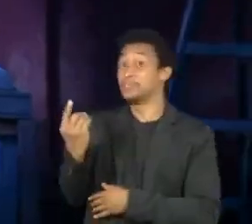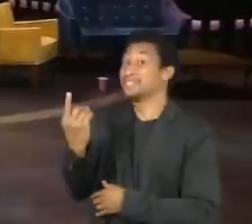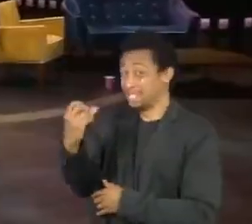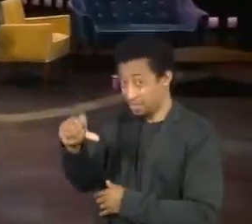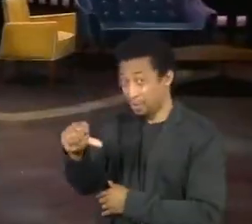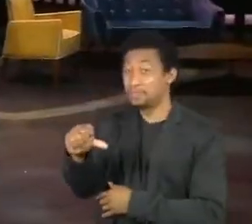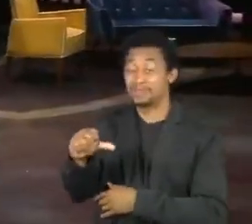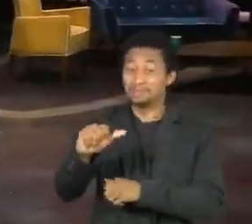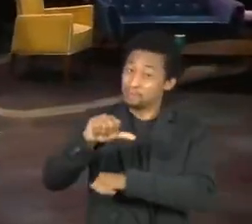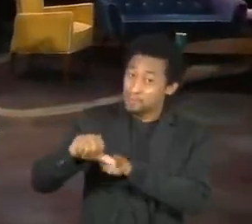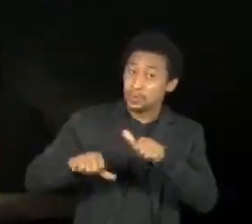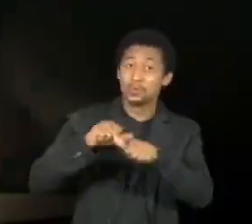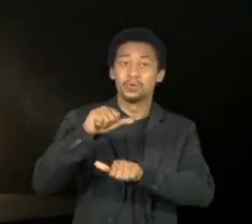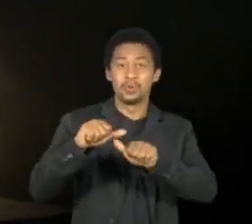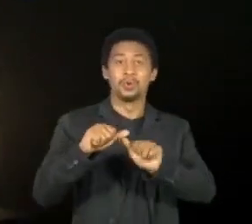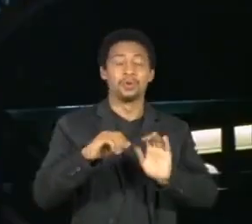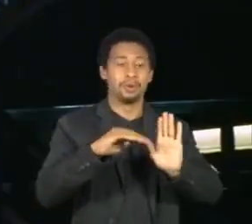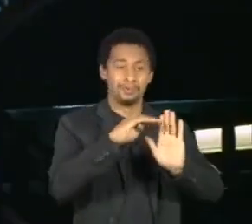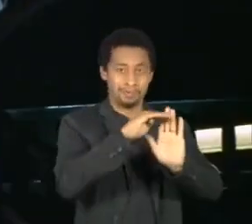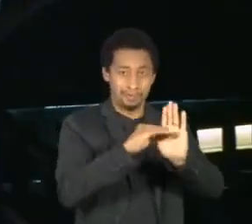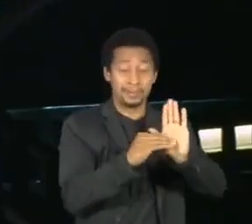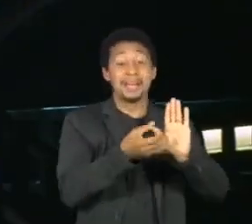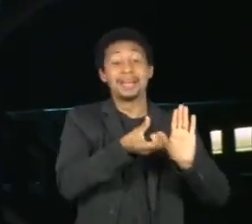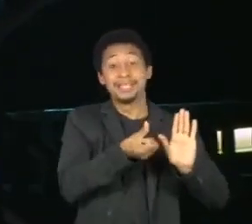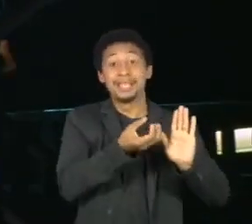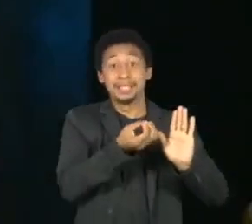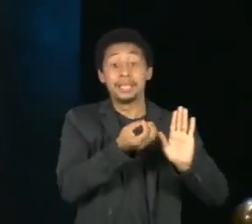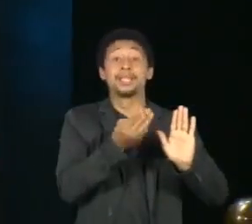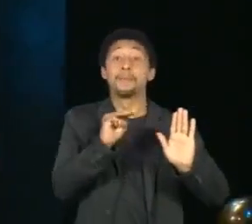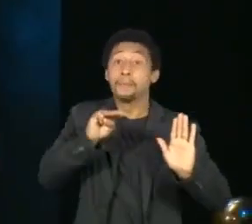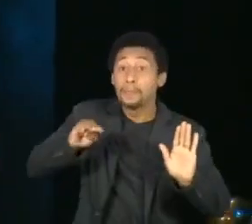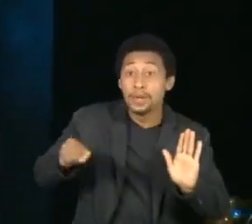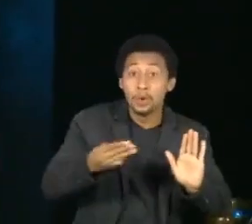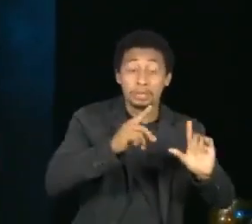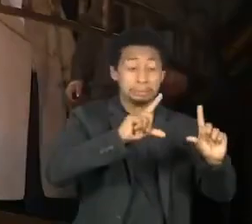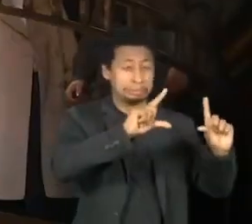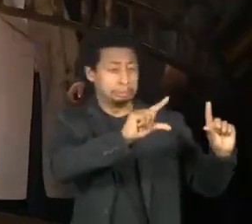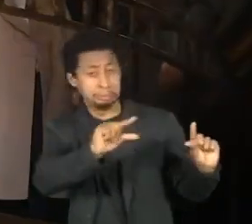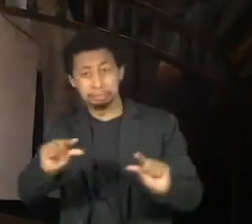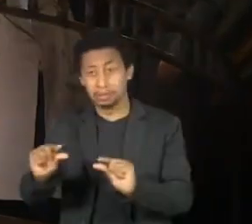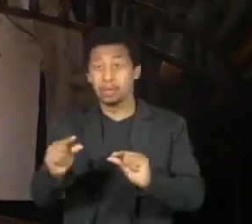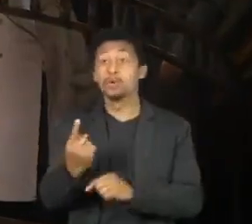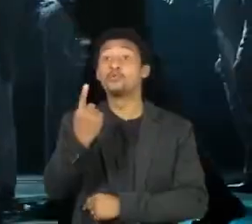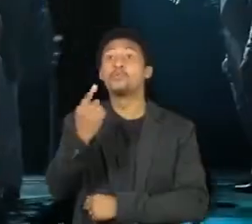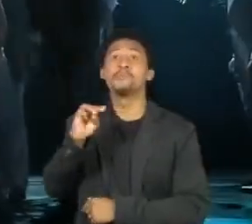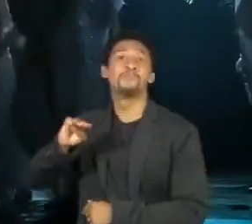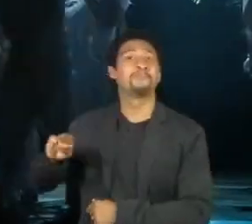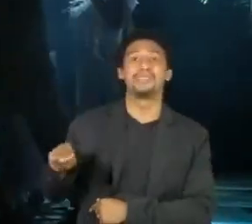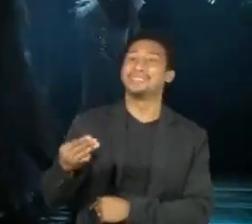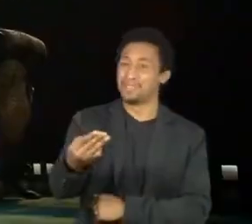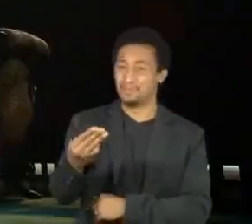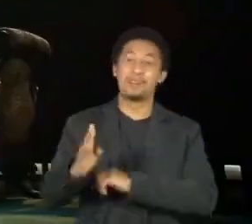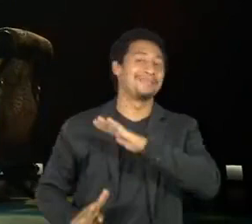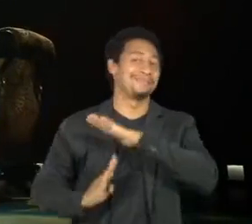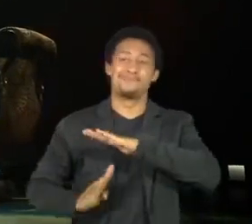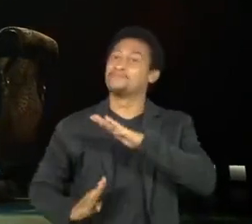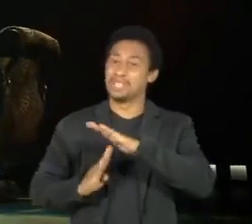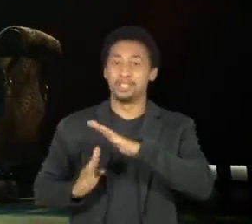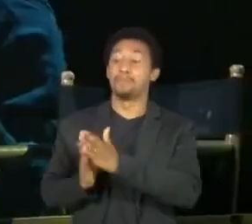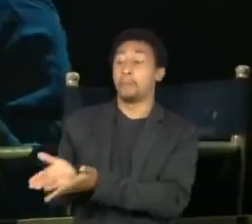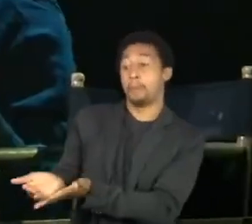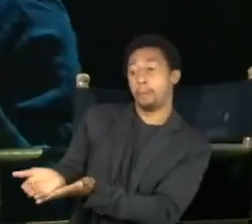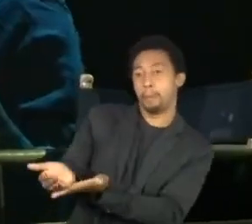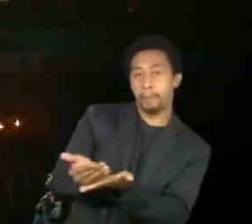feita em 2019 reduziu de R 60 milhões para R 1 milhão, o limite de captação de recursos totais para